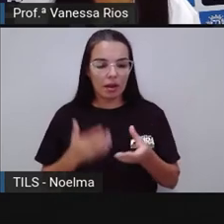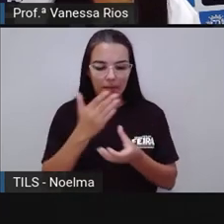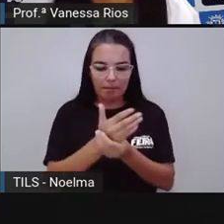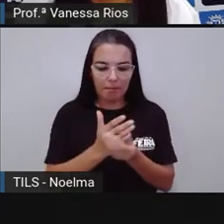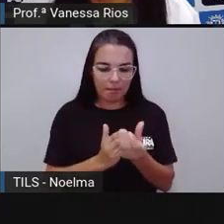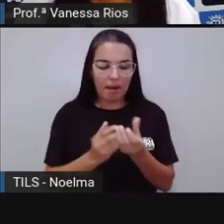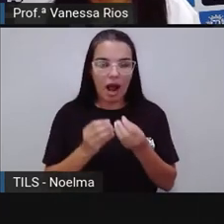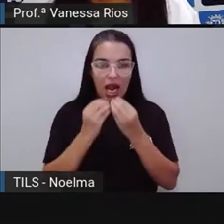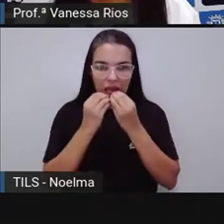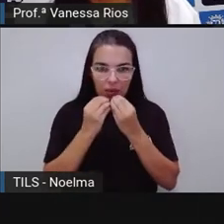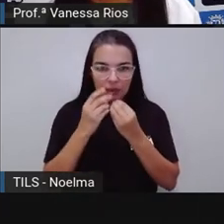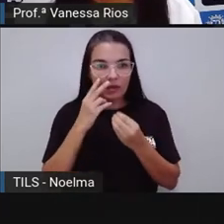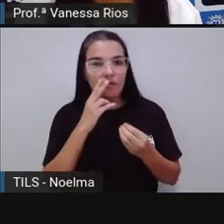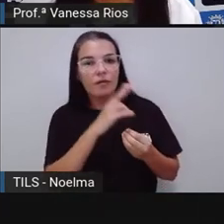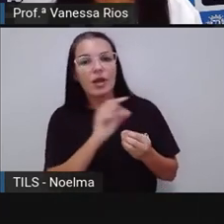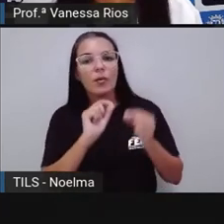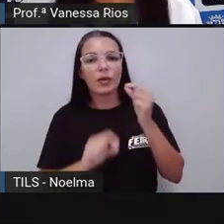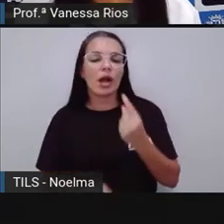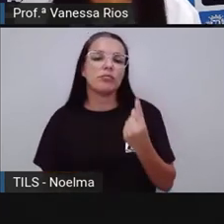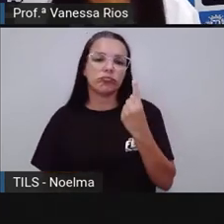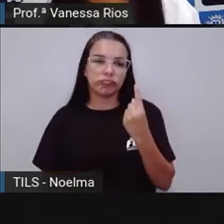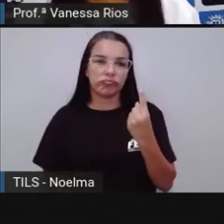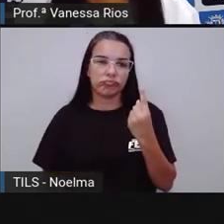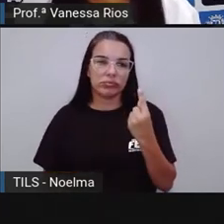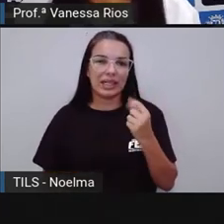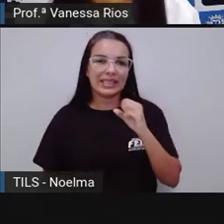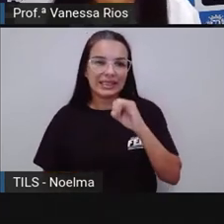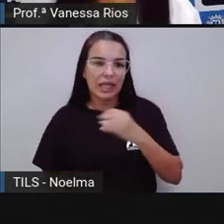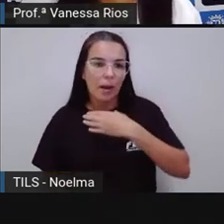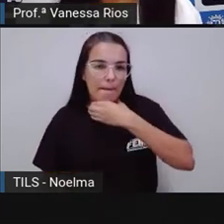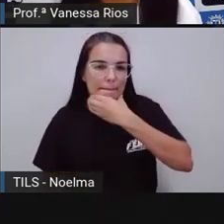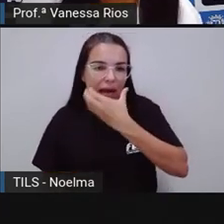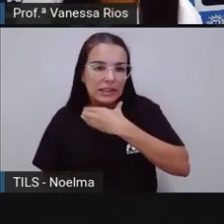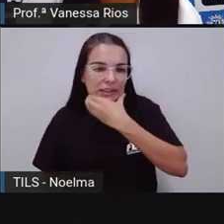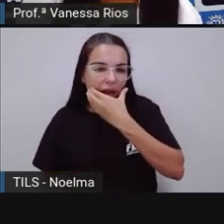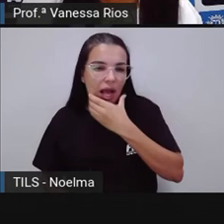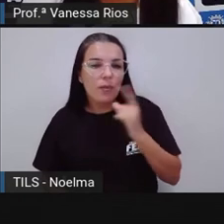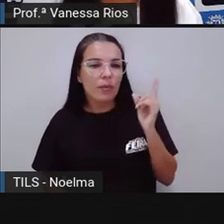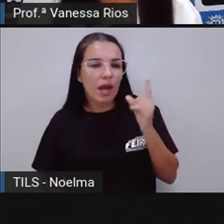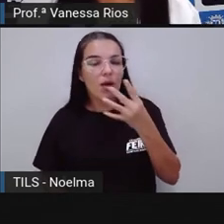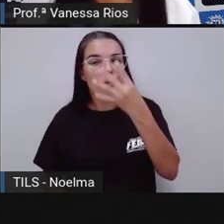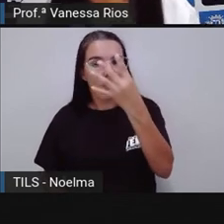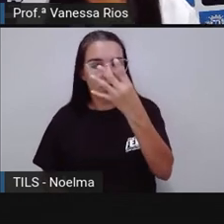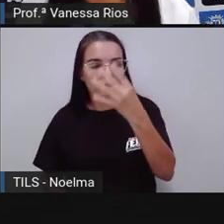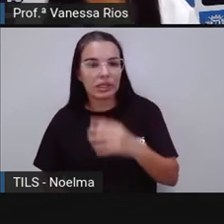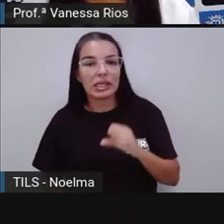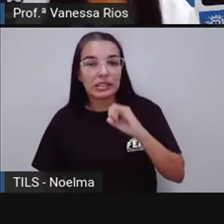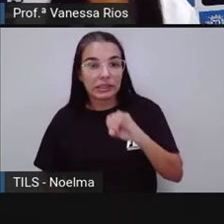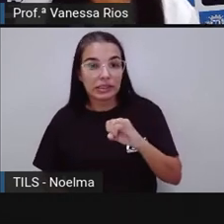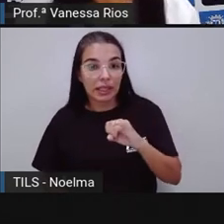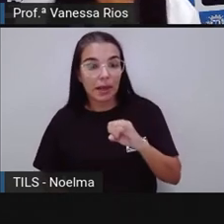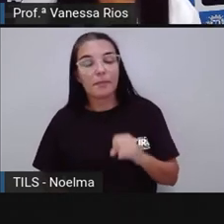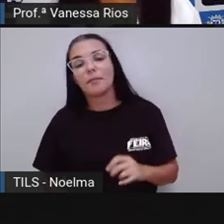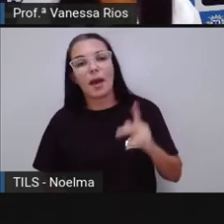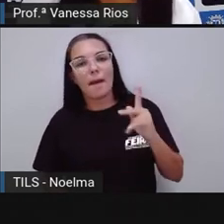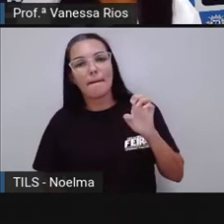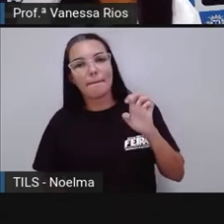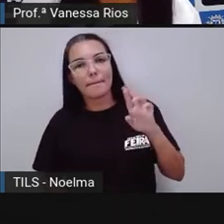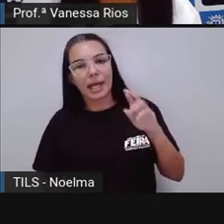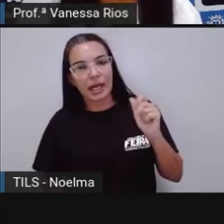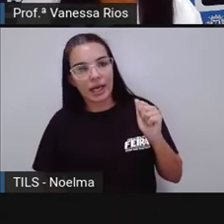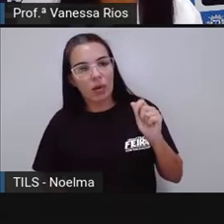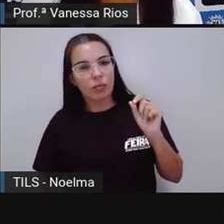ali dois melões. Em um quilo de maçã, temos quatro maçãs. Em um quilo de feira, quatro